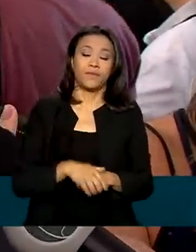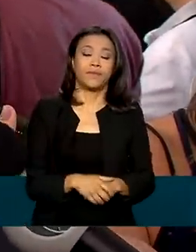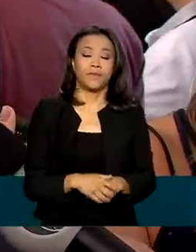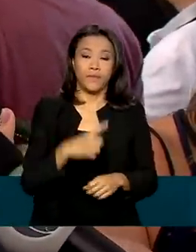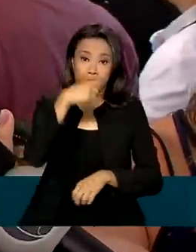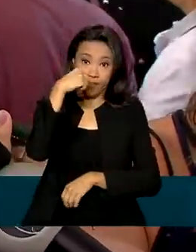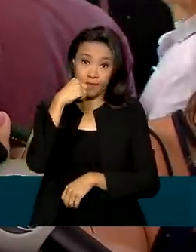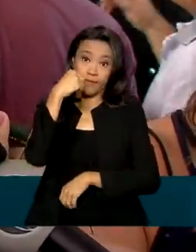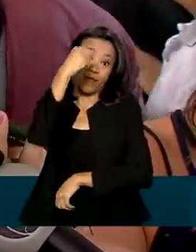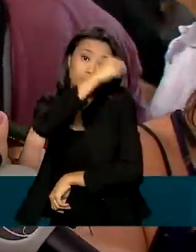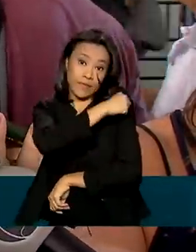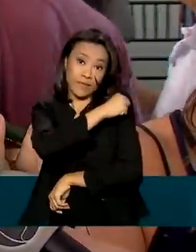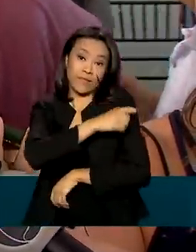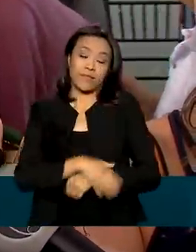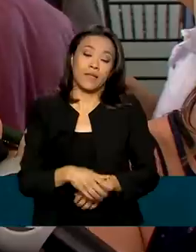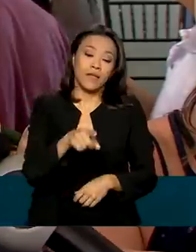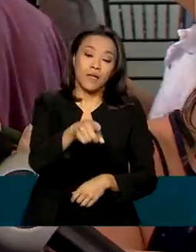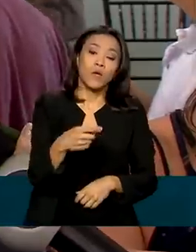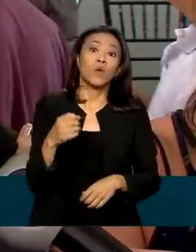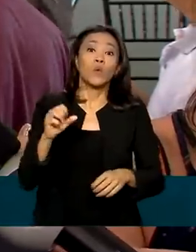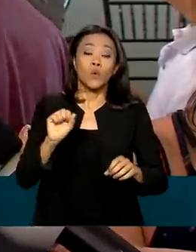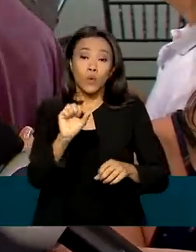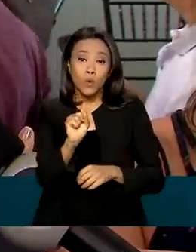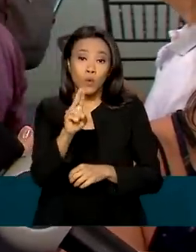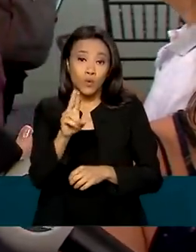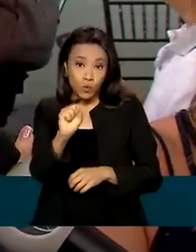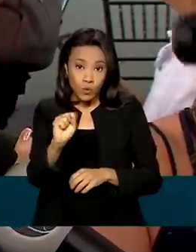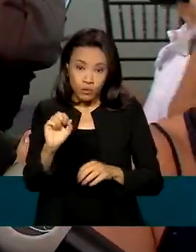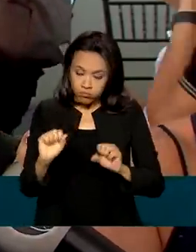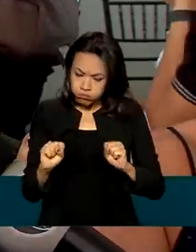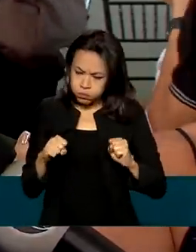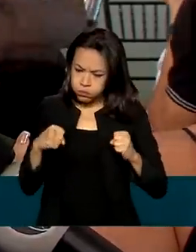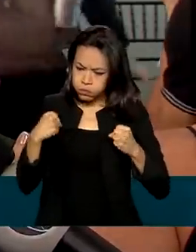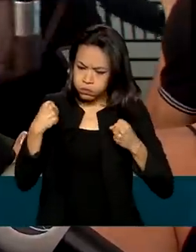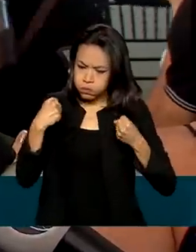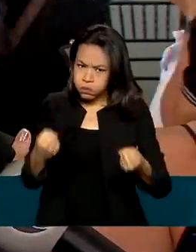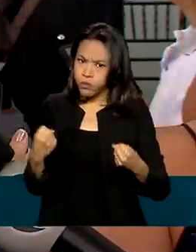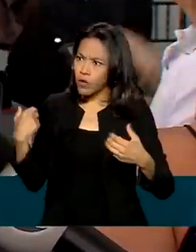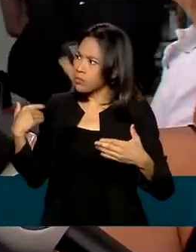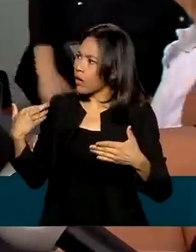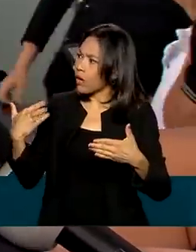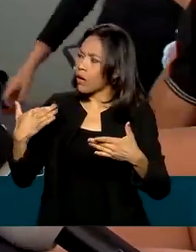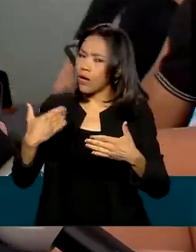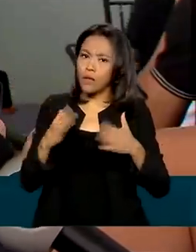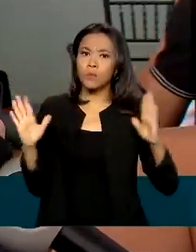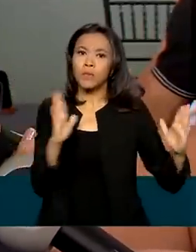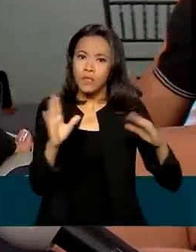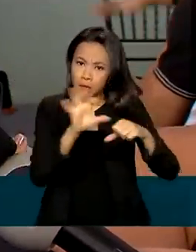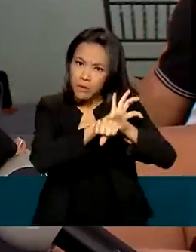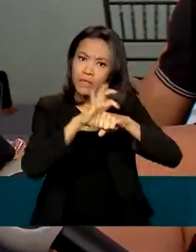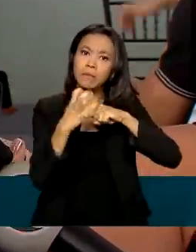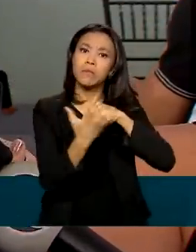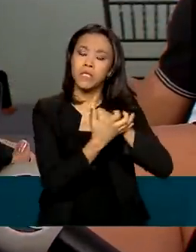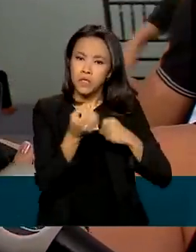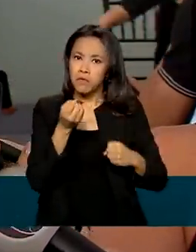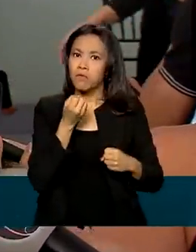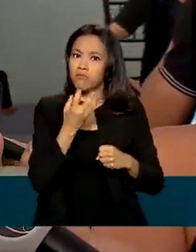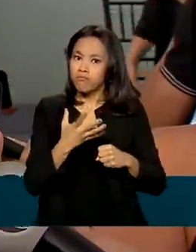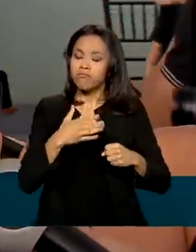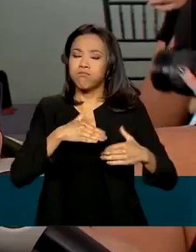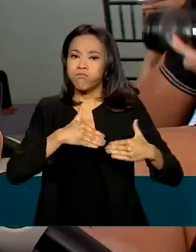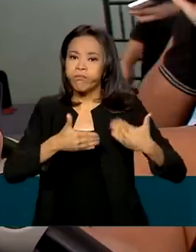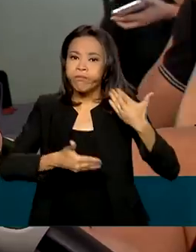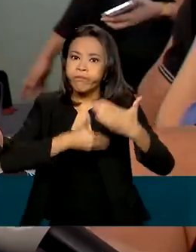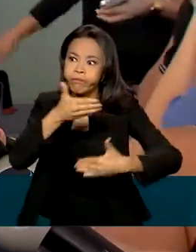o SUS ficou forte e resiliente, como vimos, durante a pandemia da COVID-19, principalmente por conta